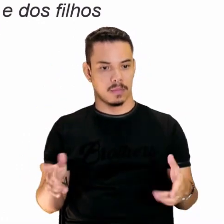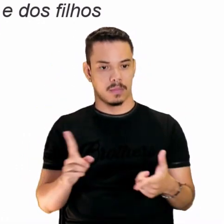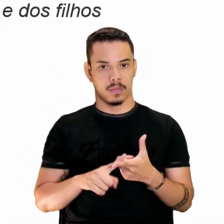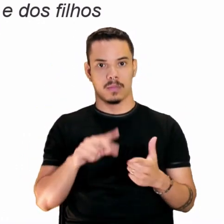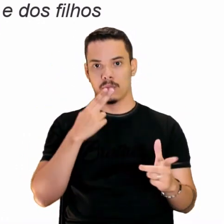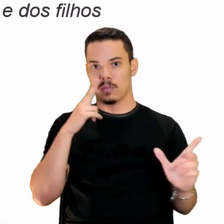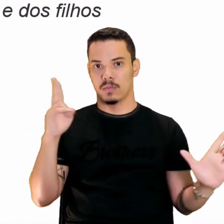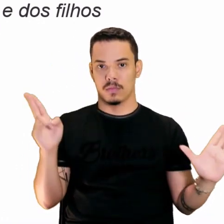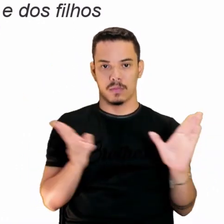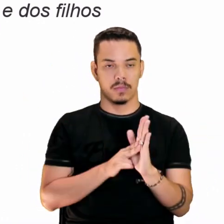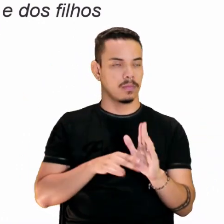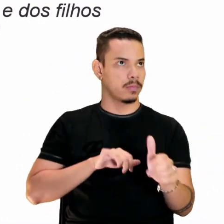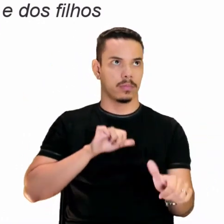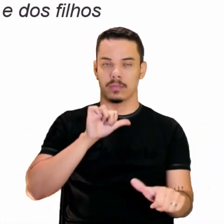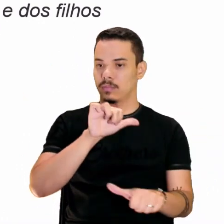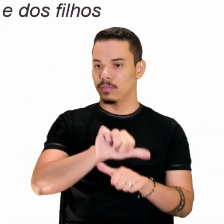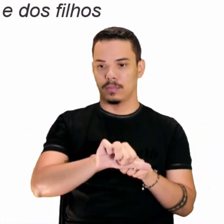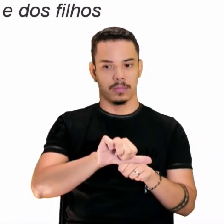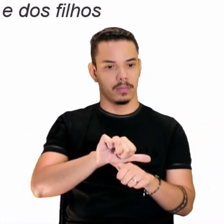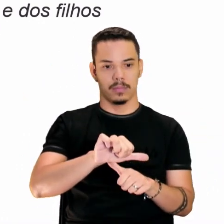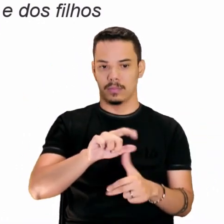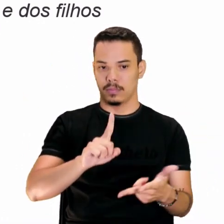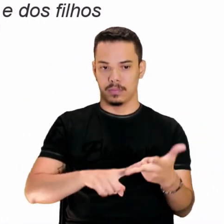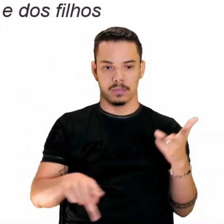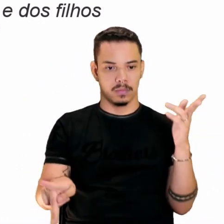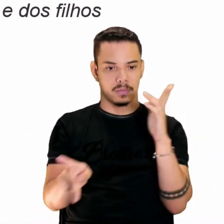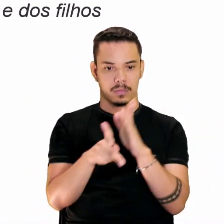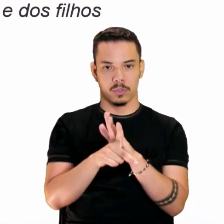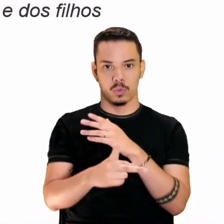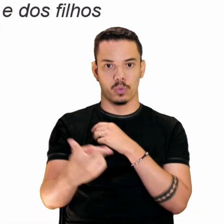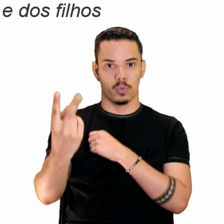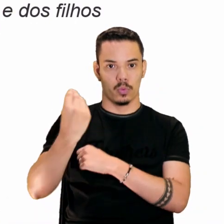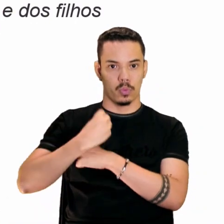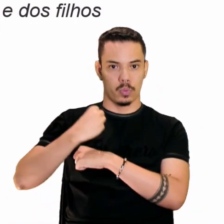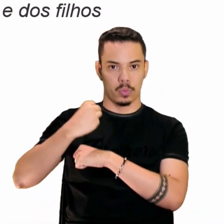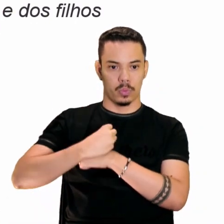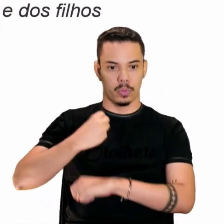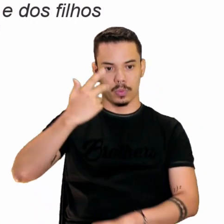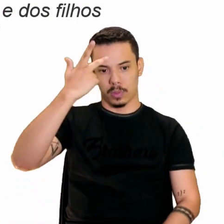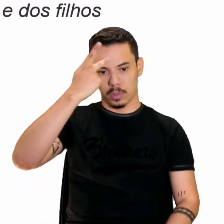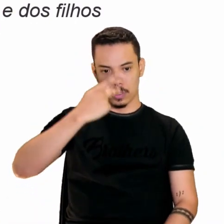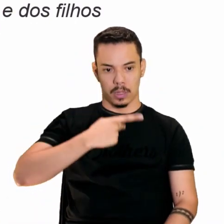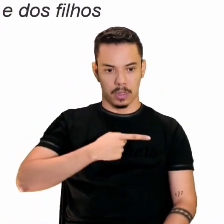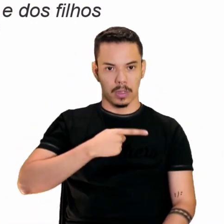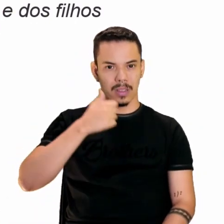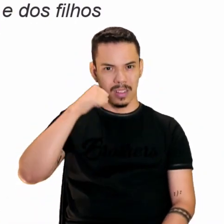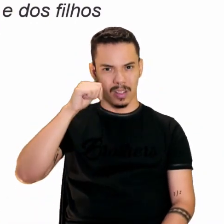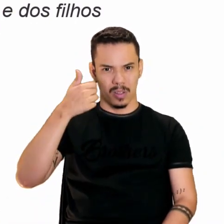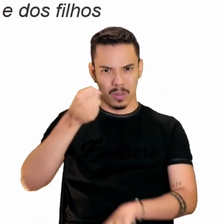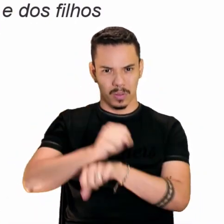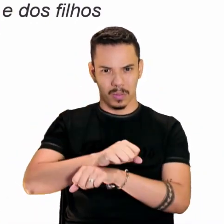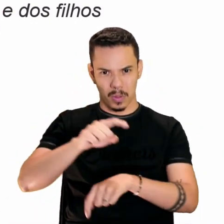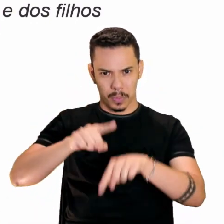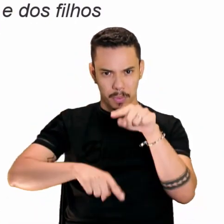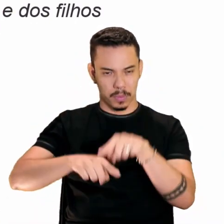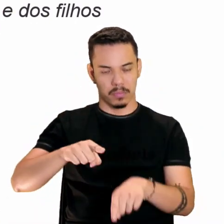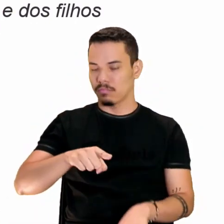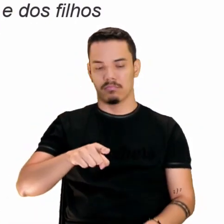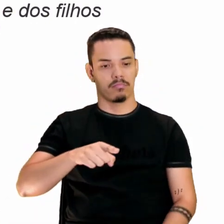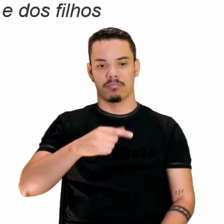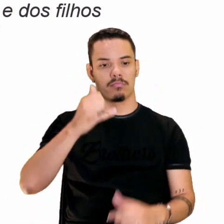assume o jogo. Faz questão de se cuidar. Nem ceba, nem objeto.